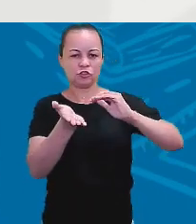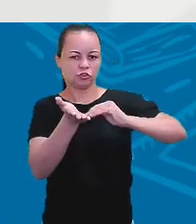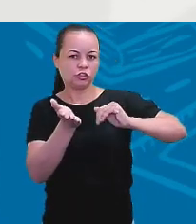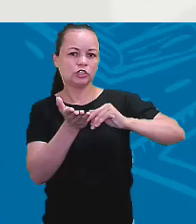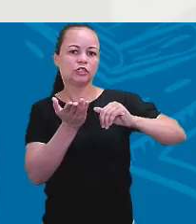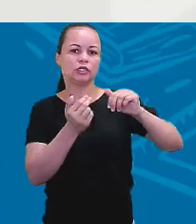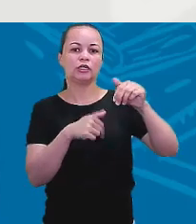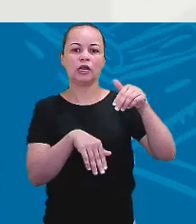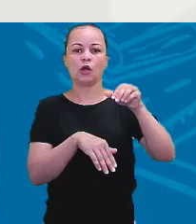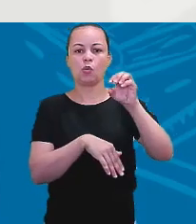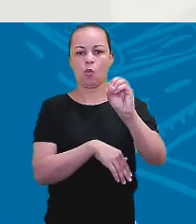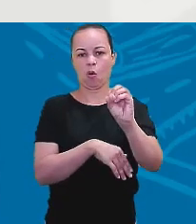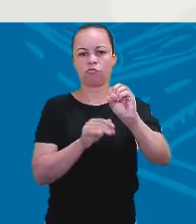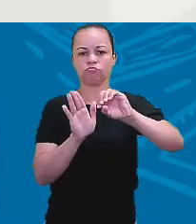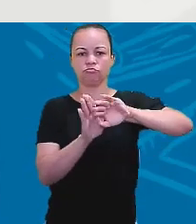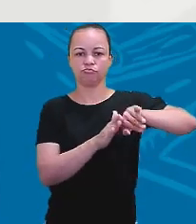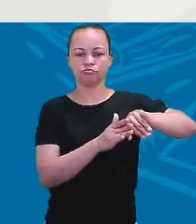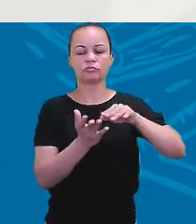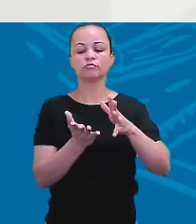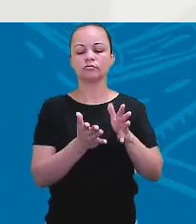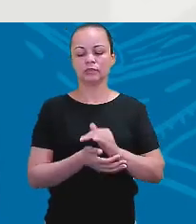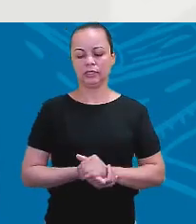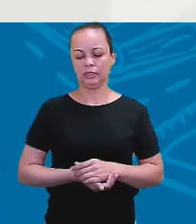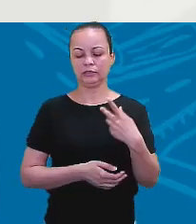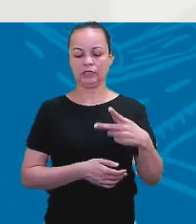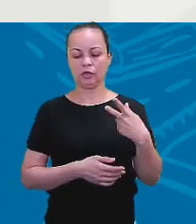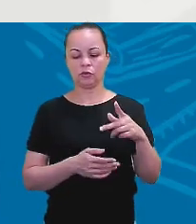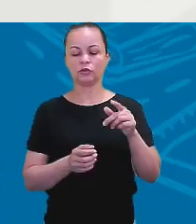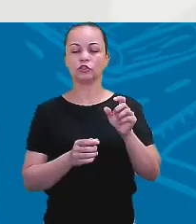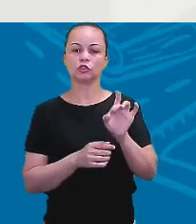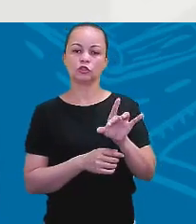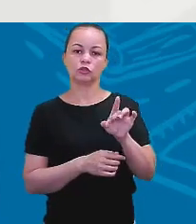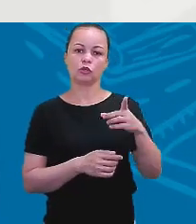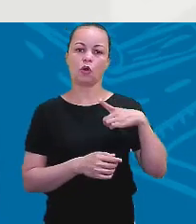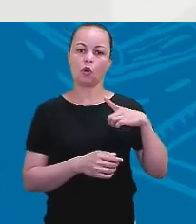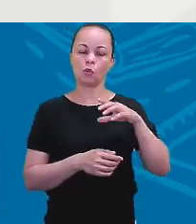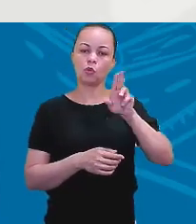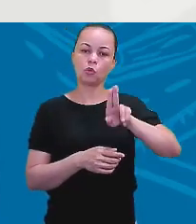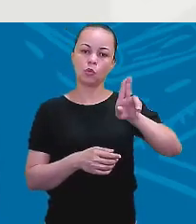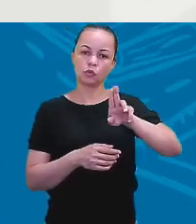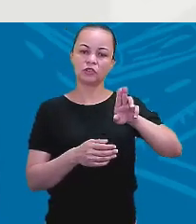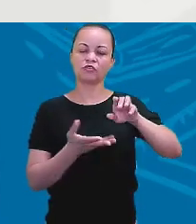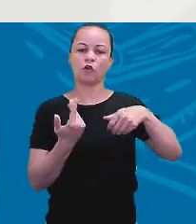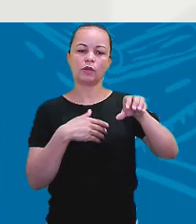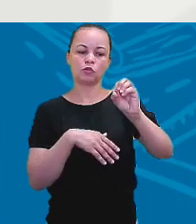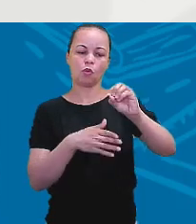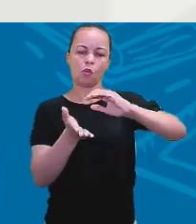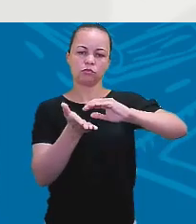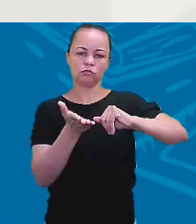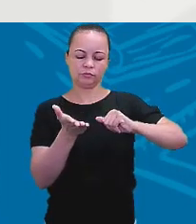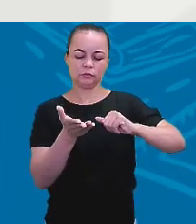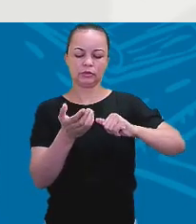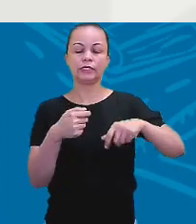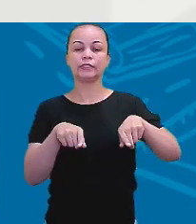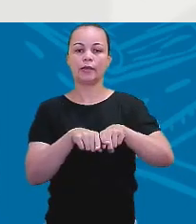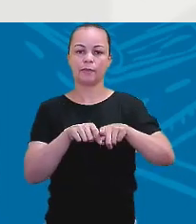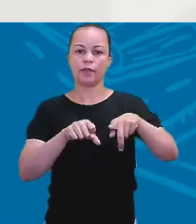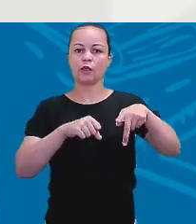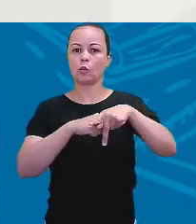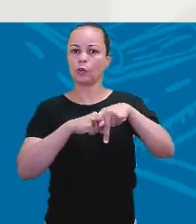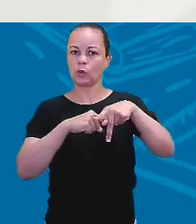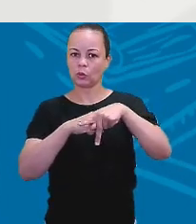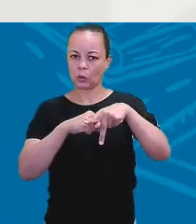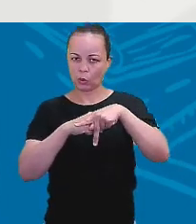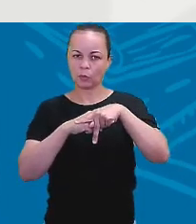Então, o tag negativo só admite a forma negativa contraída e um pronome, tá? Tag,